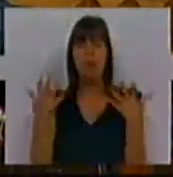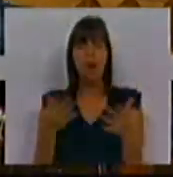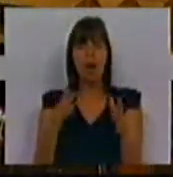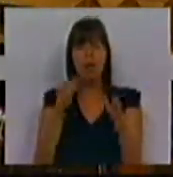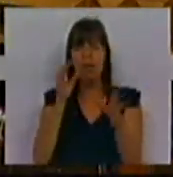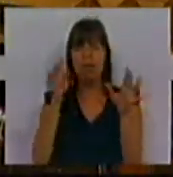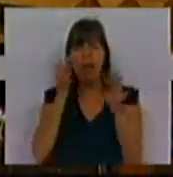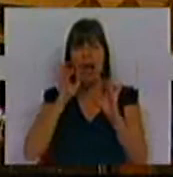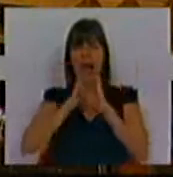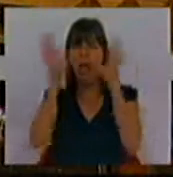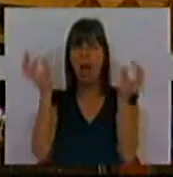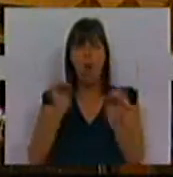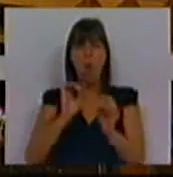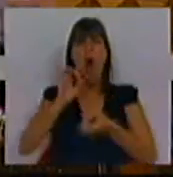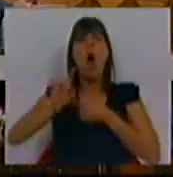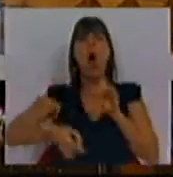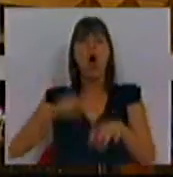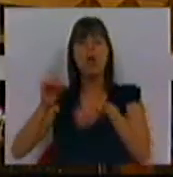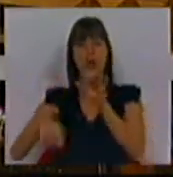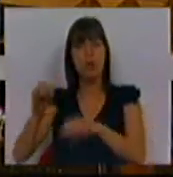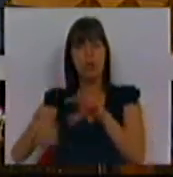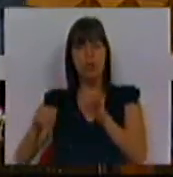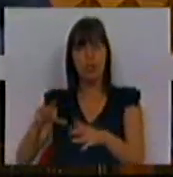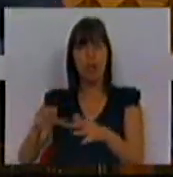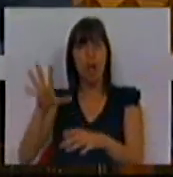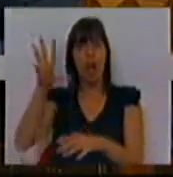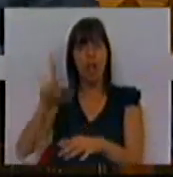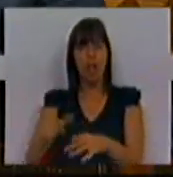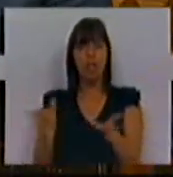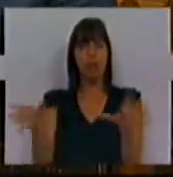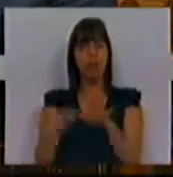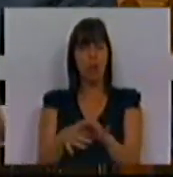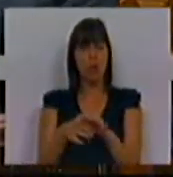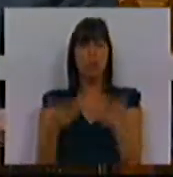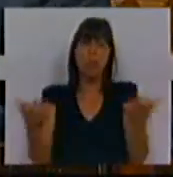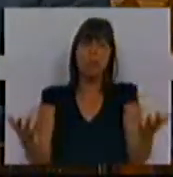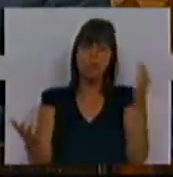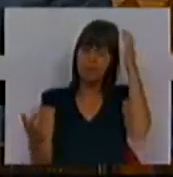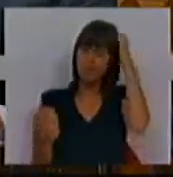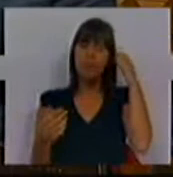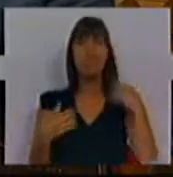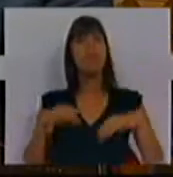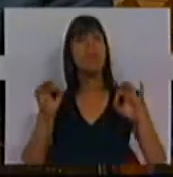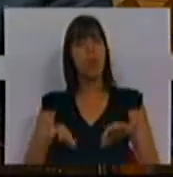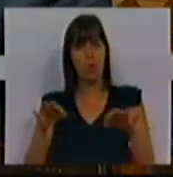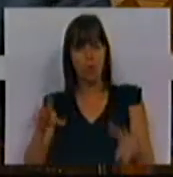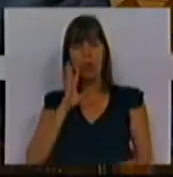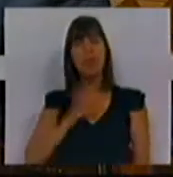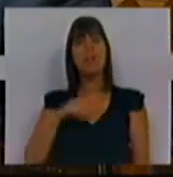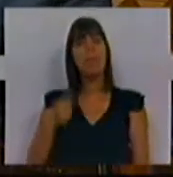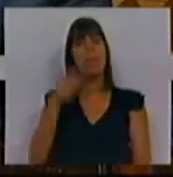opacidade entre aquilo que se vai passando na região de Lisboa sobre isso. E por isso concluo, Sra.